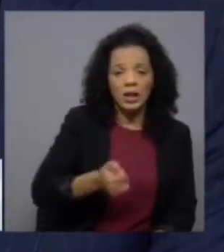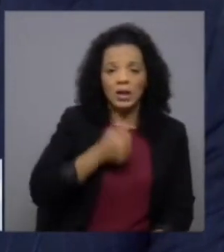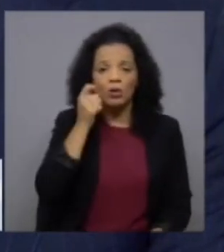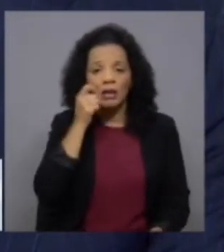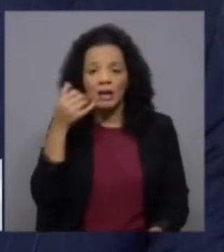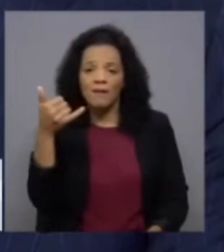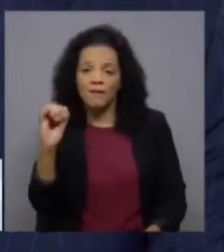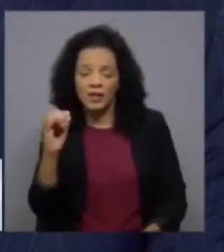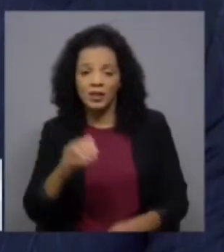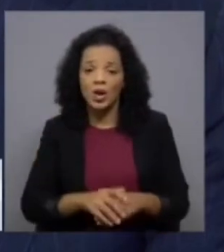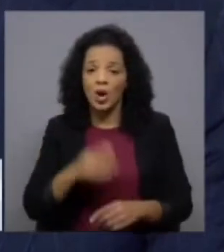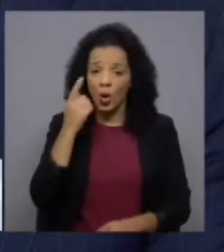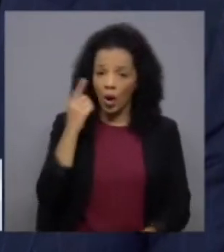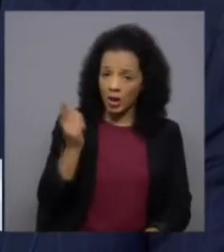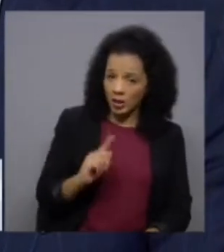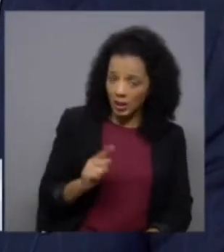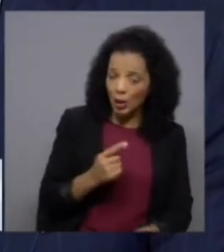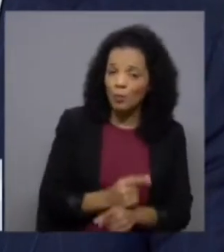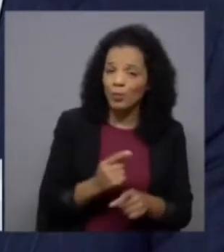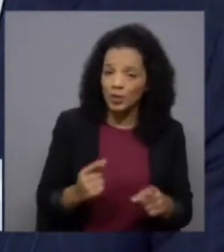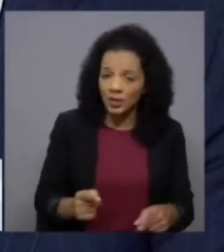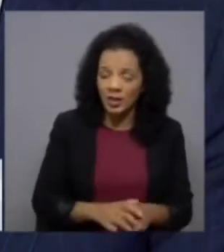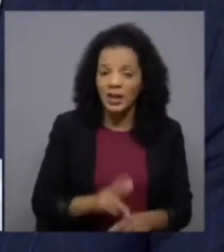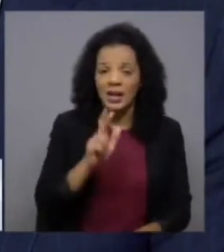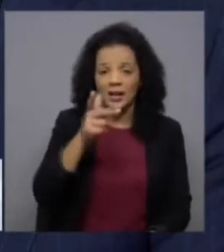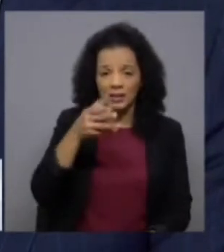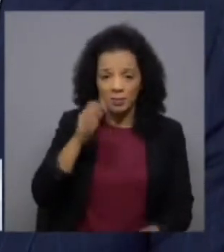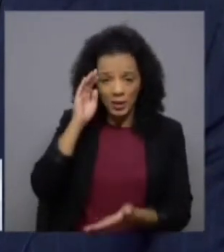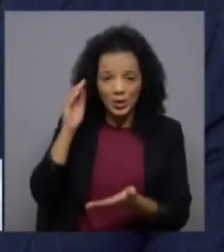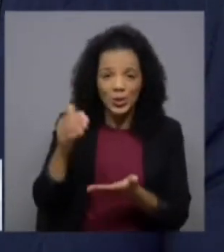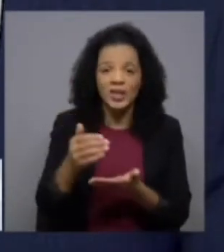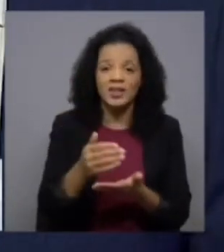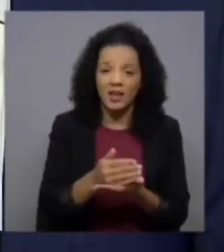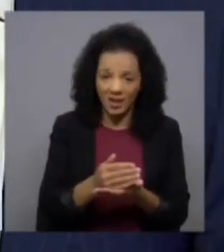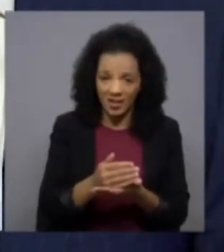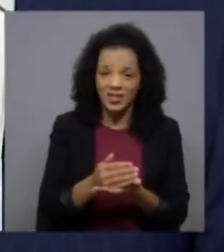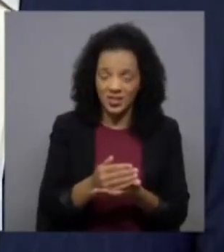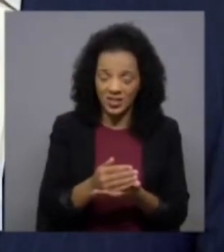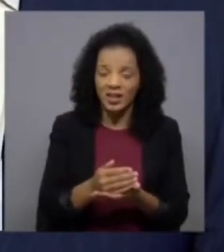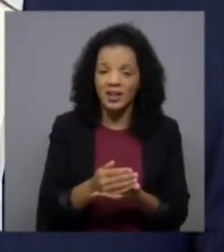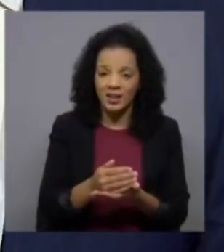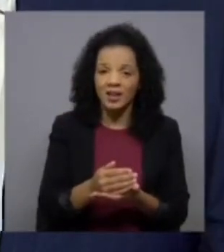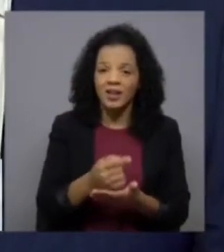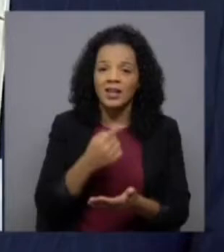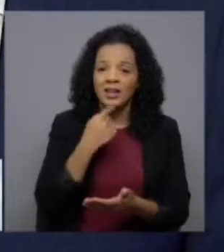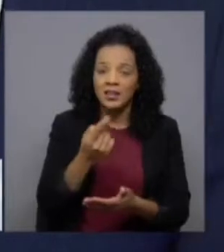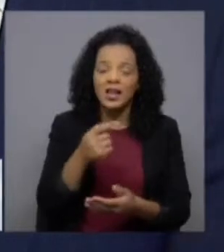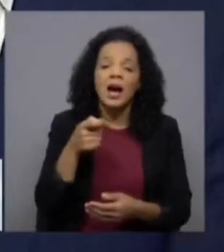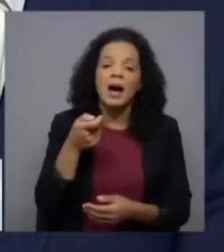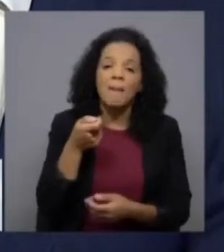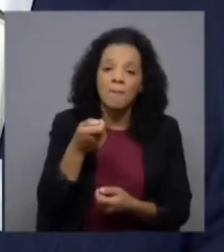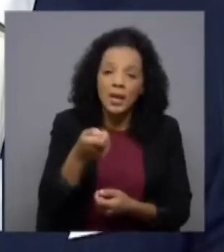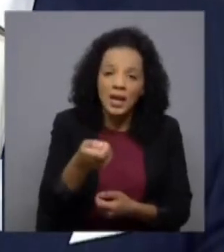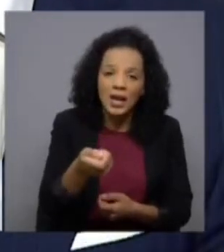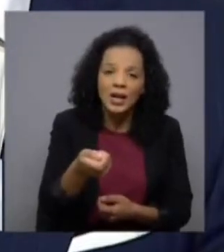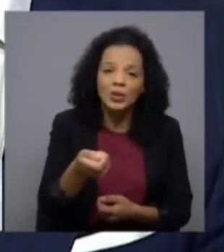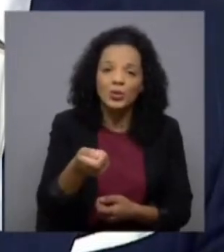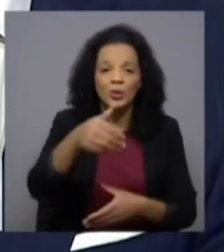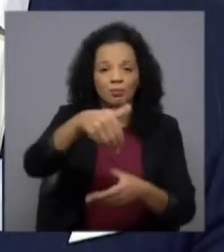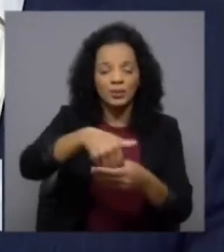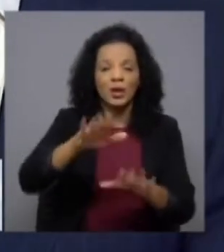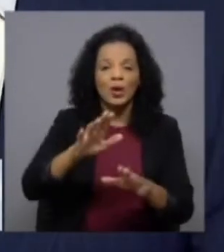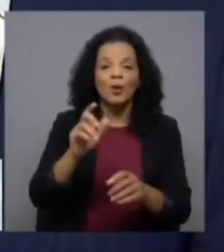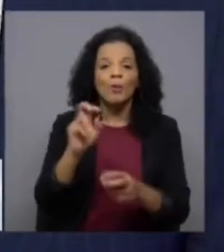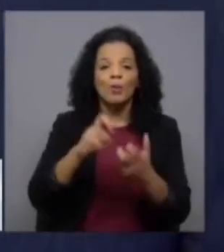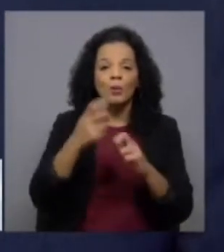tinha 20 hoje em dia as sondagens a da RTP à boca das urnas deu a vitória a casa moedas a das urnas o problema é quando